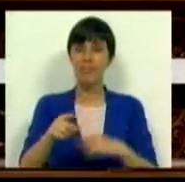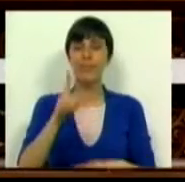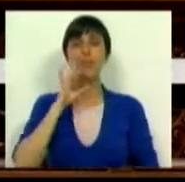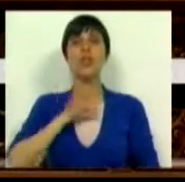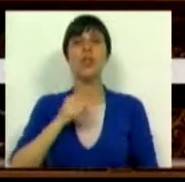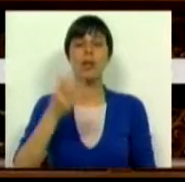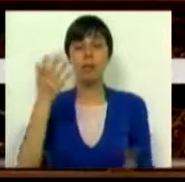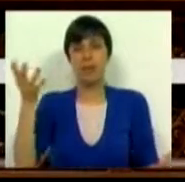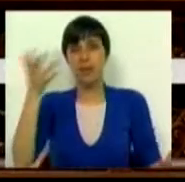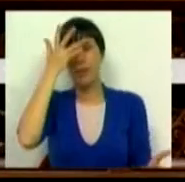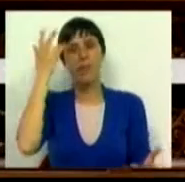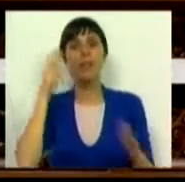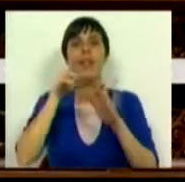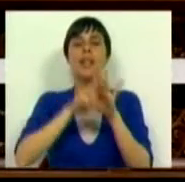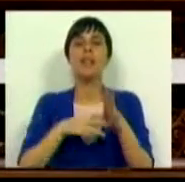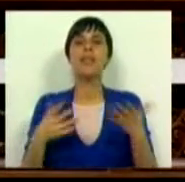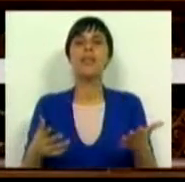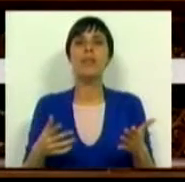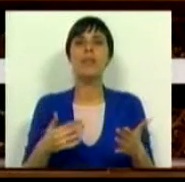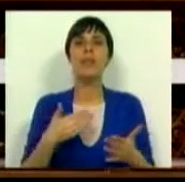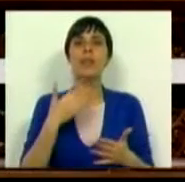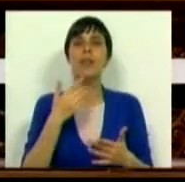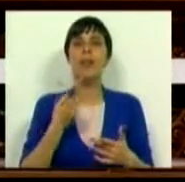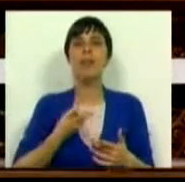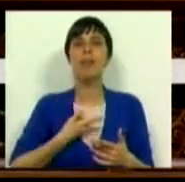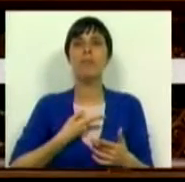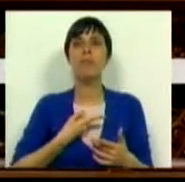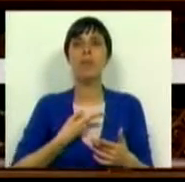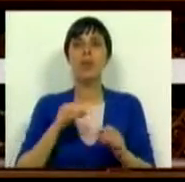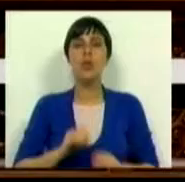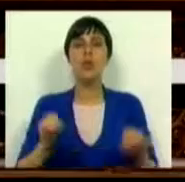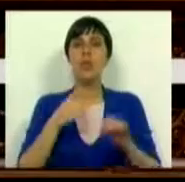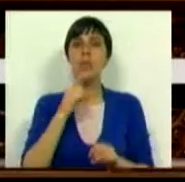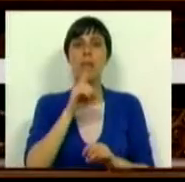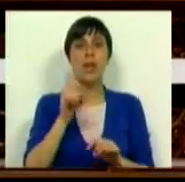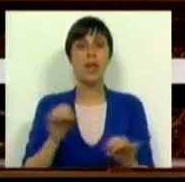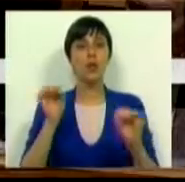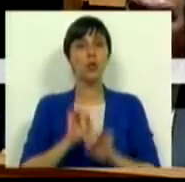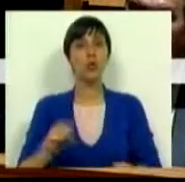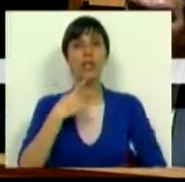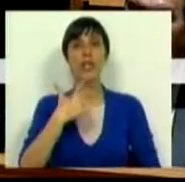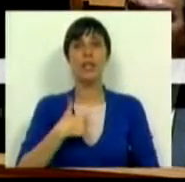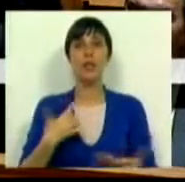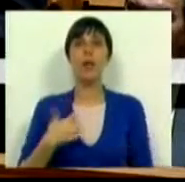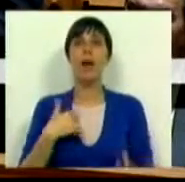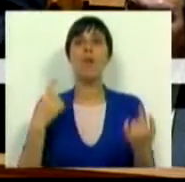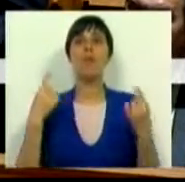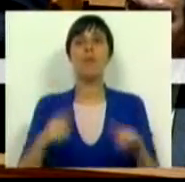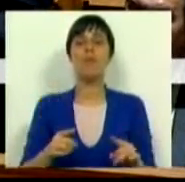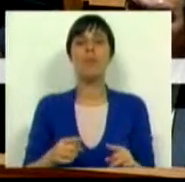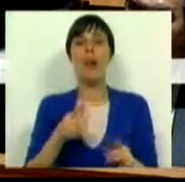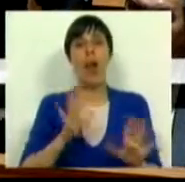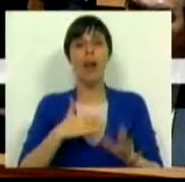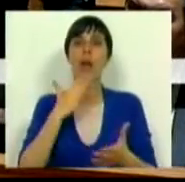Sra. Presidente, regimentalmente, como ter-me à palavra, obviamente nenhuma questão me foi dirigida, mas eu quero, não